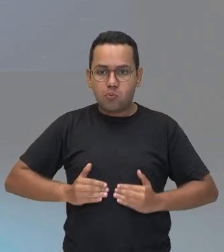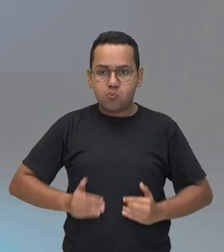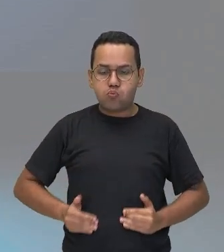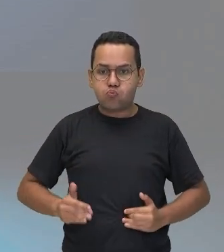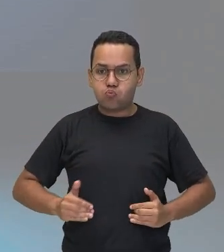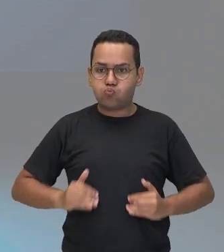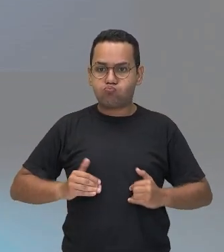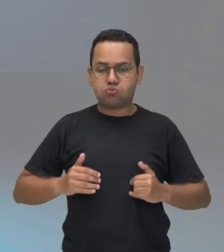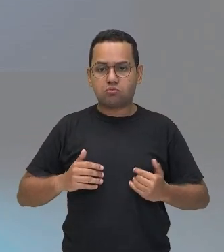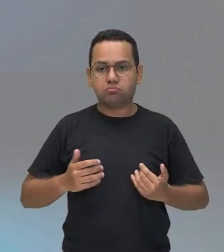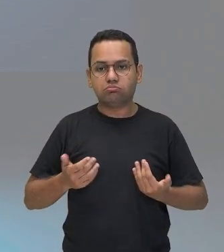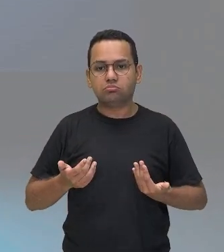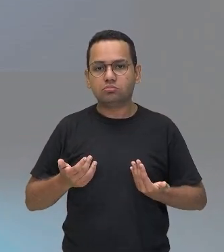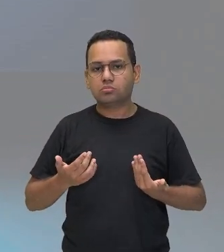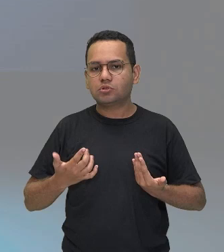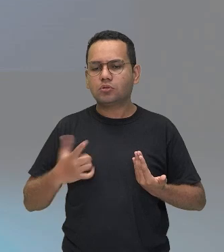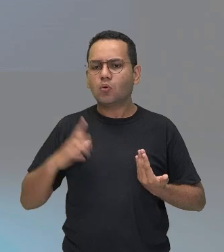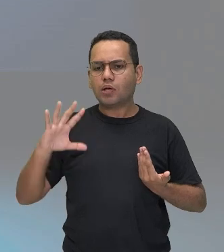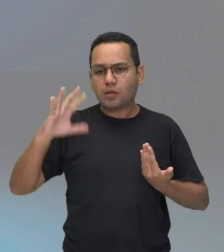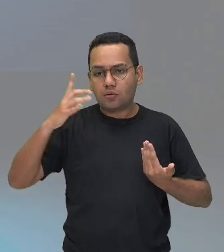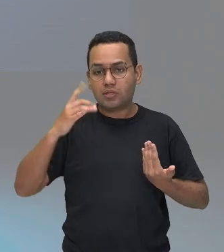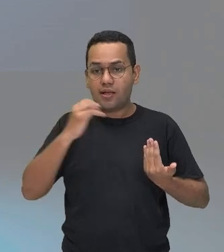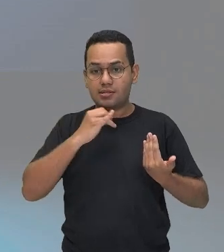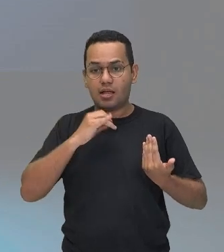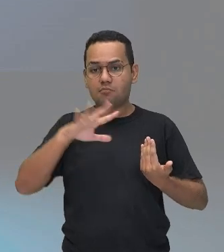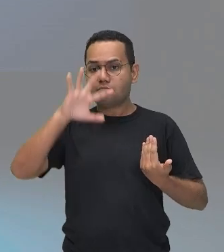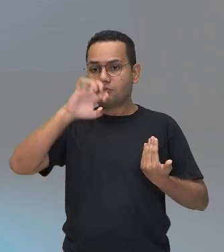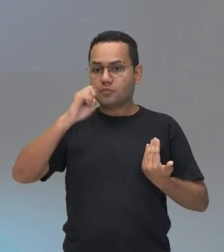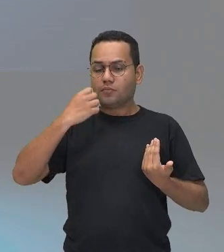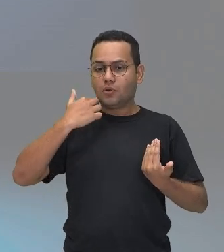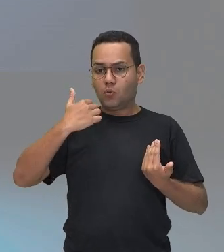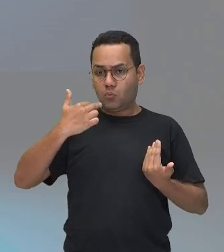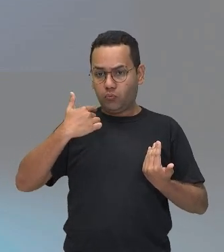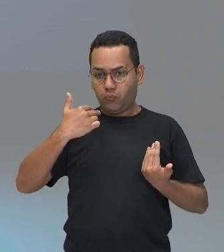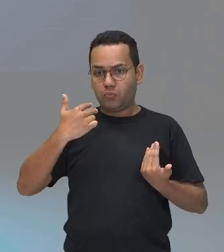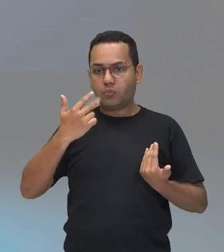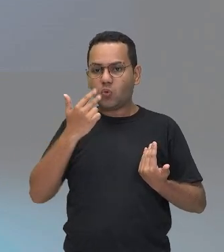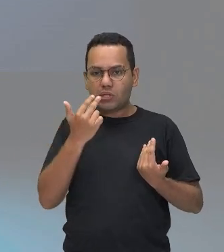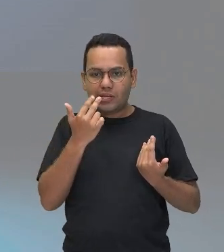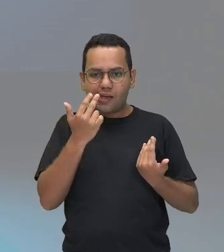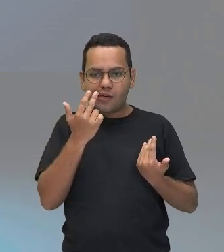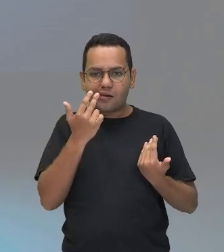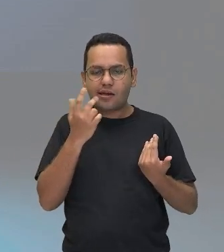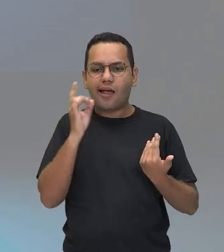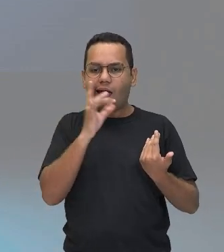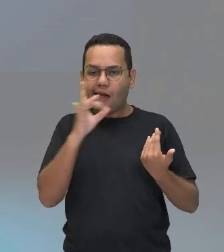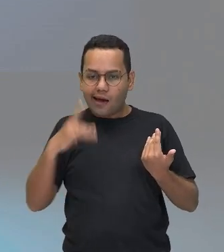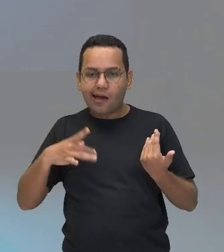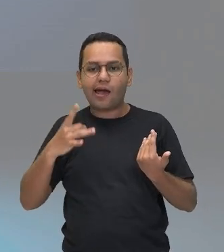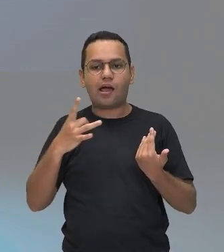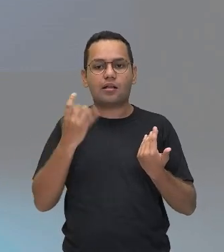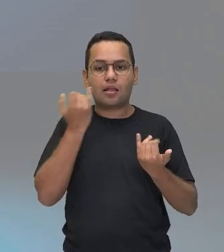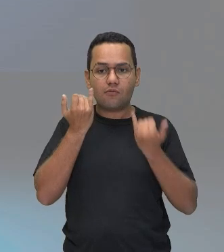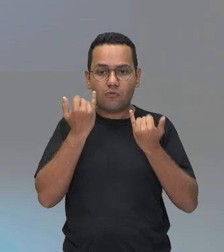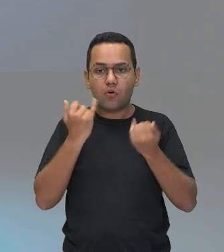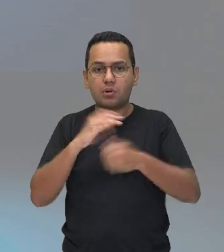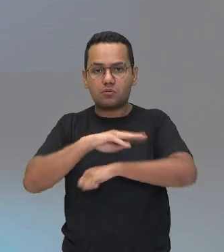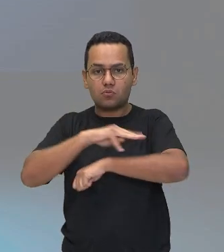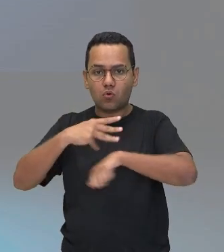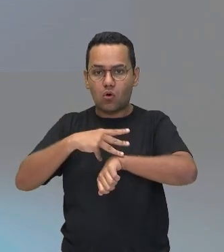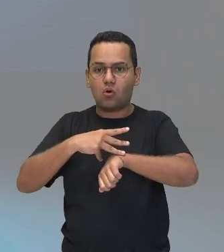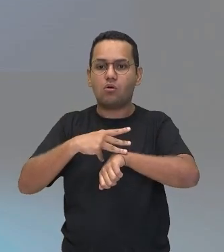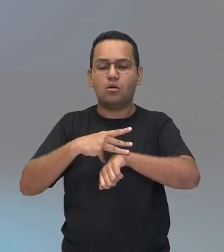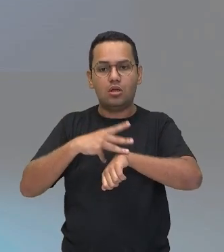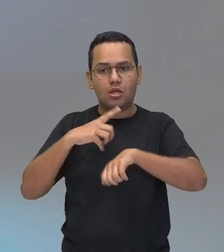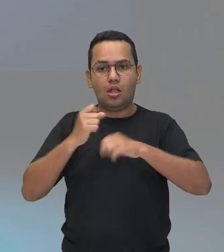conseguir levar mais nutrientes para mais fibras musculares, ajudando ao quê? A ele ficar maior ainda. Olha que bacana,